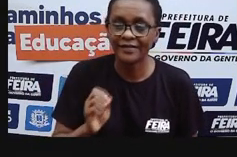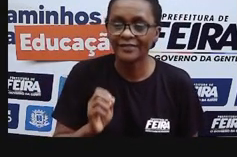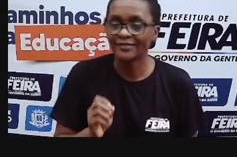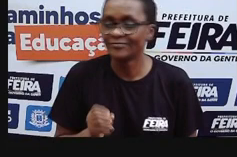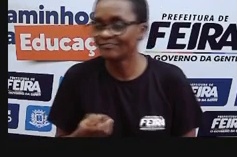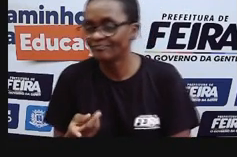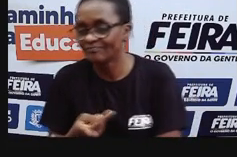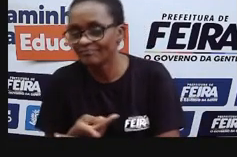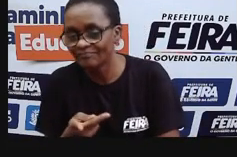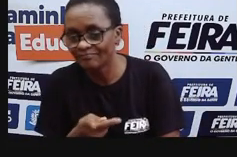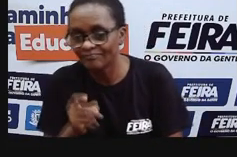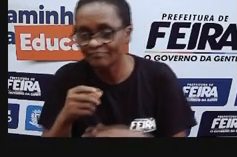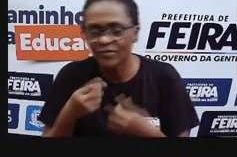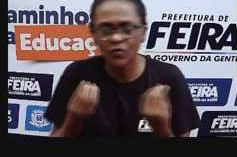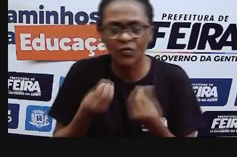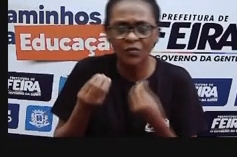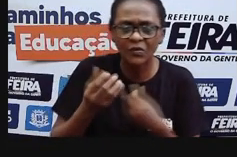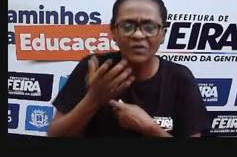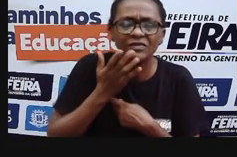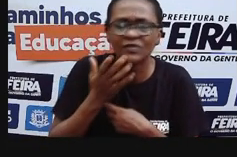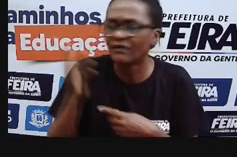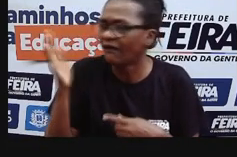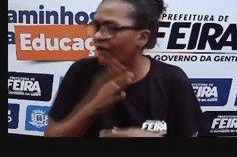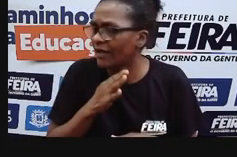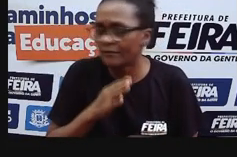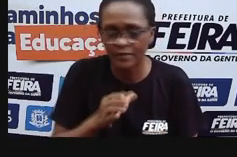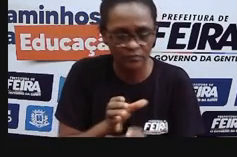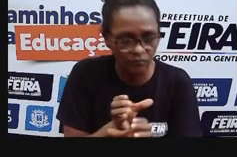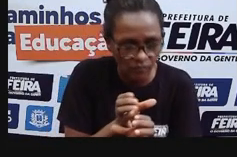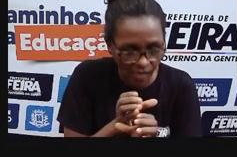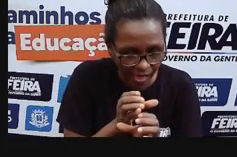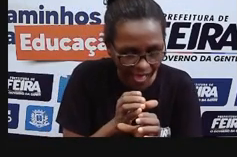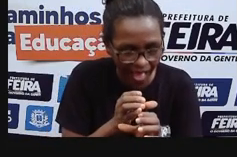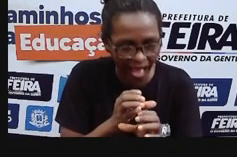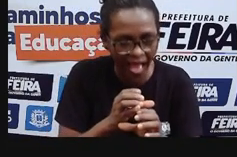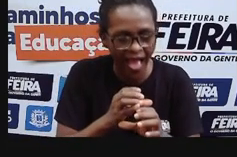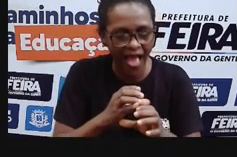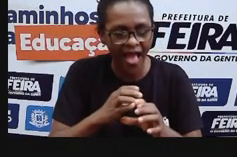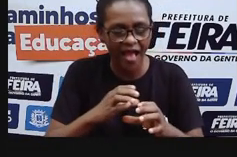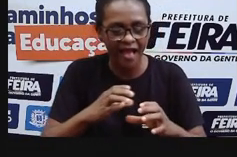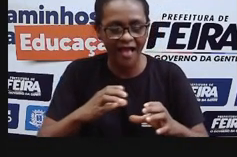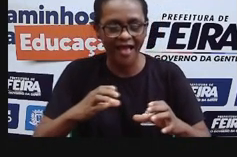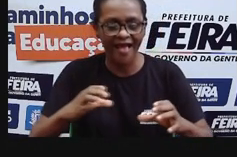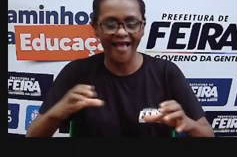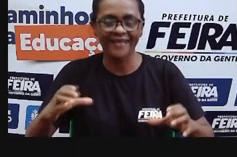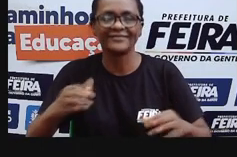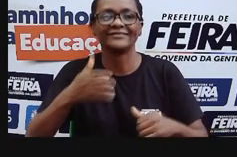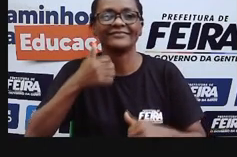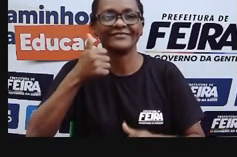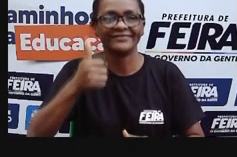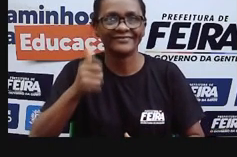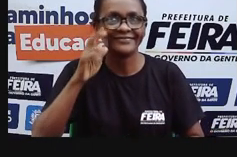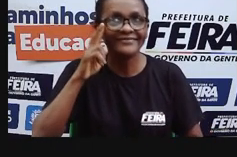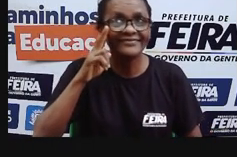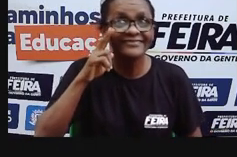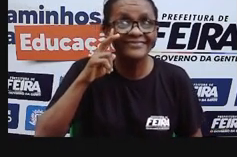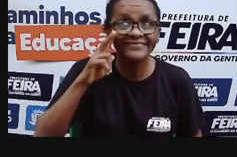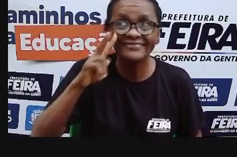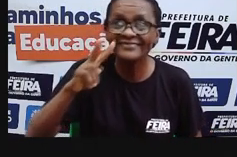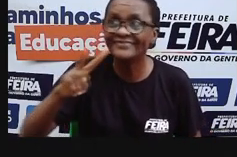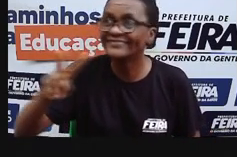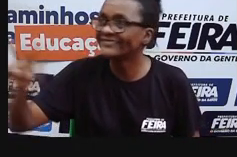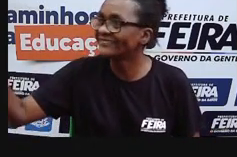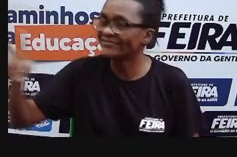imagem ampliada. Então, por exemplo, quando eu coloco a lupa na minha frente, os meus olhos vão ver